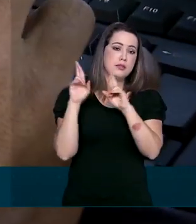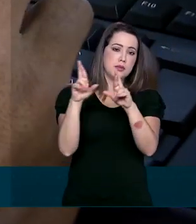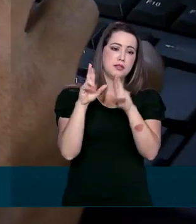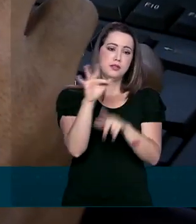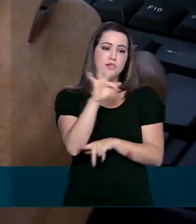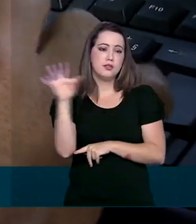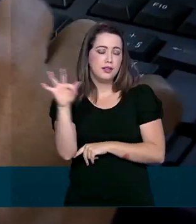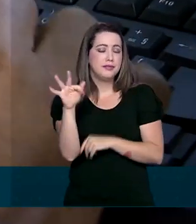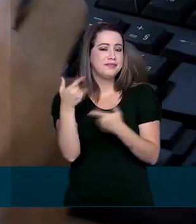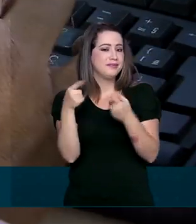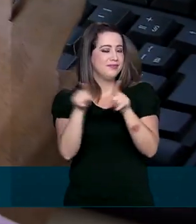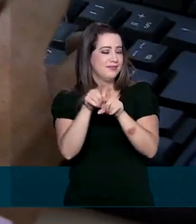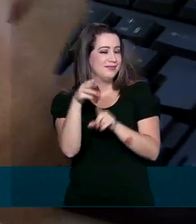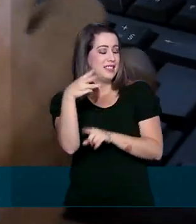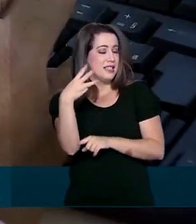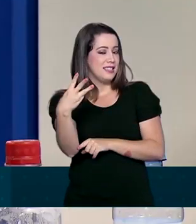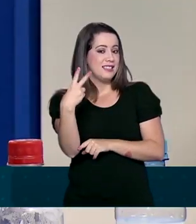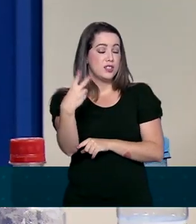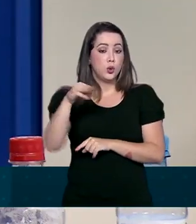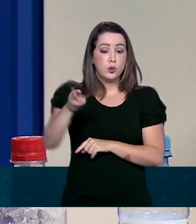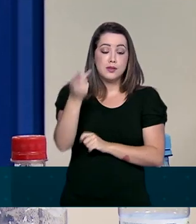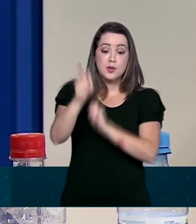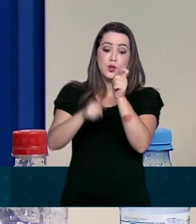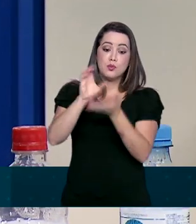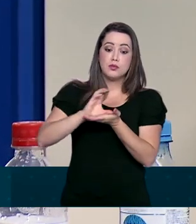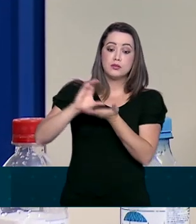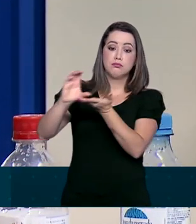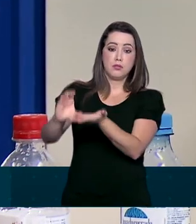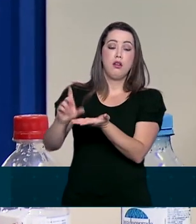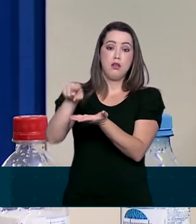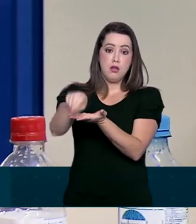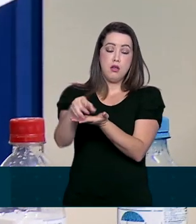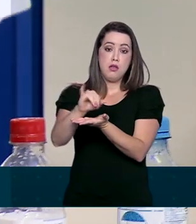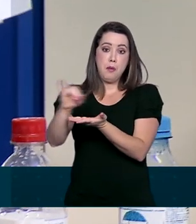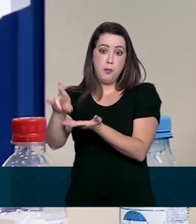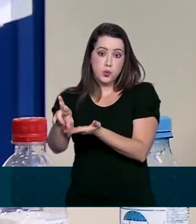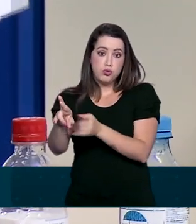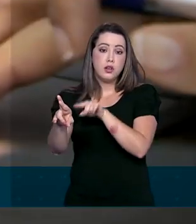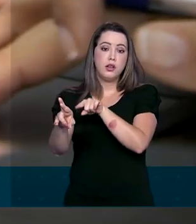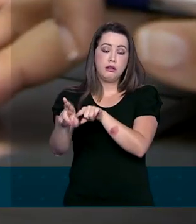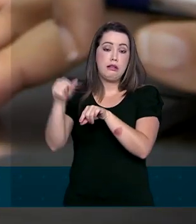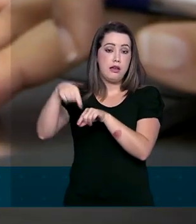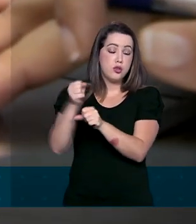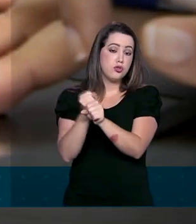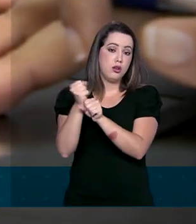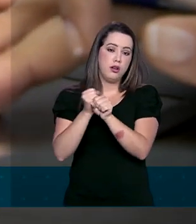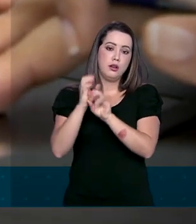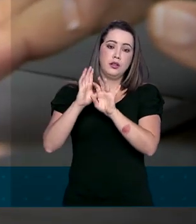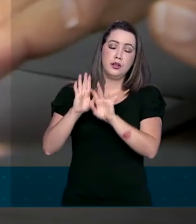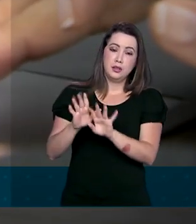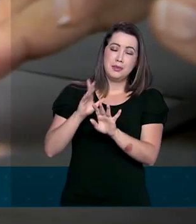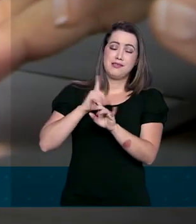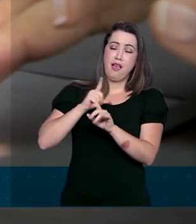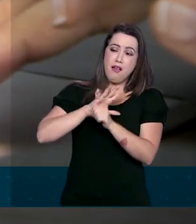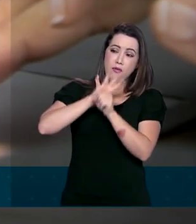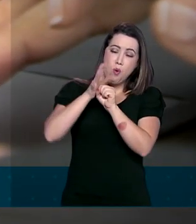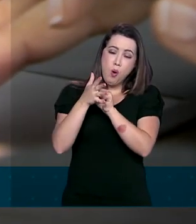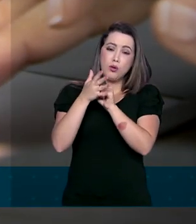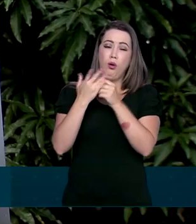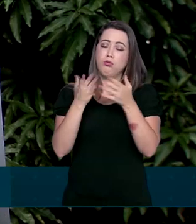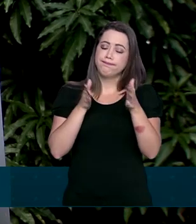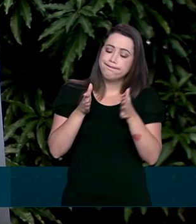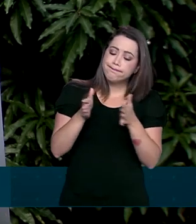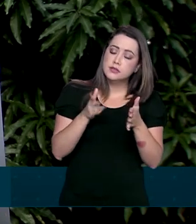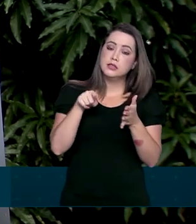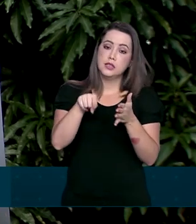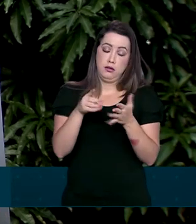32 milhões de contribuintes entreguem a declaração neste ano. Por conta da pandemia do novo coronavírus,